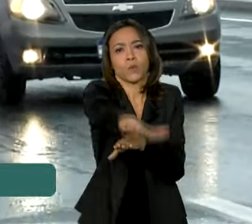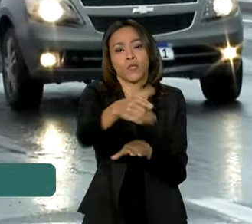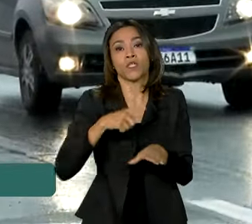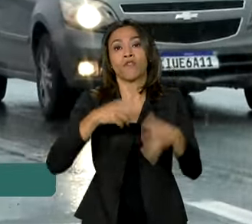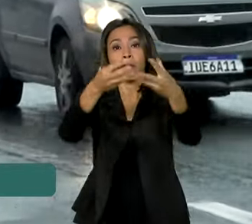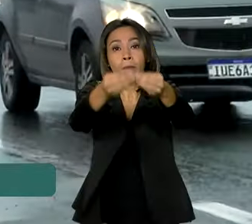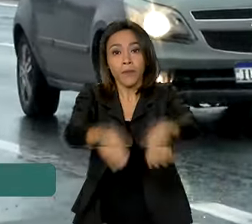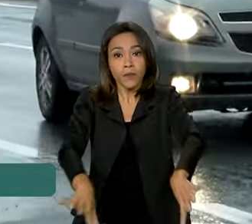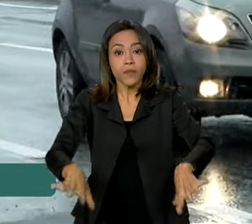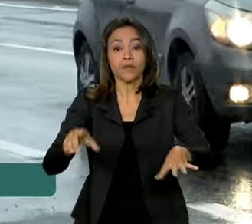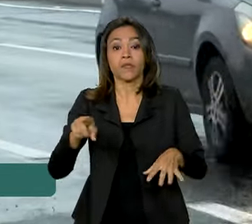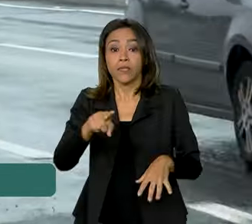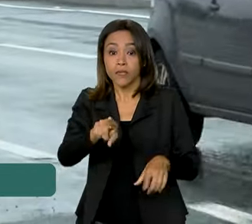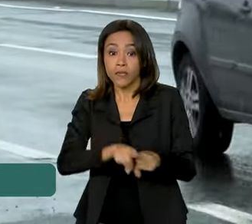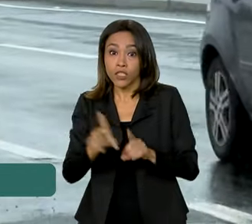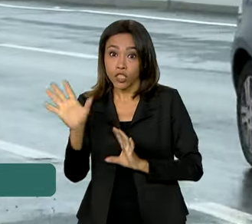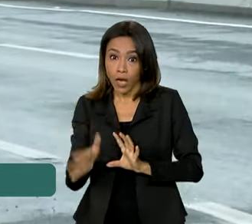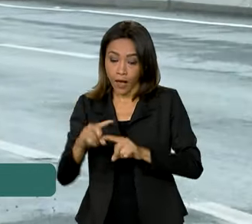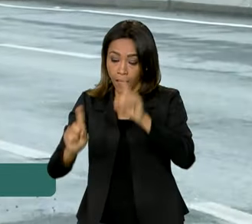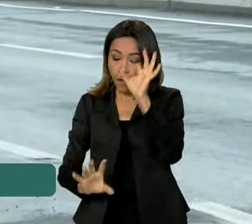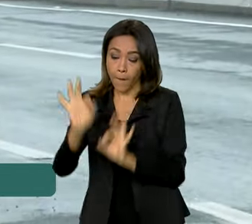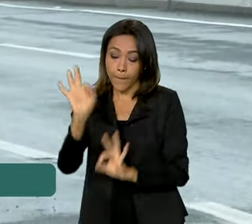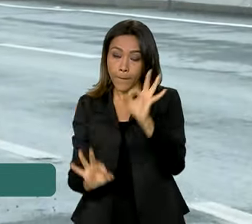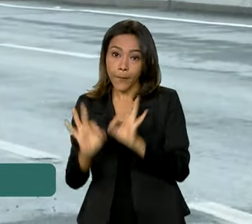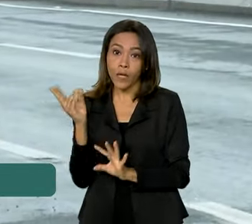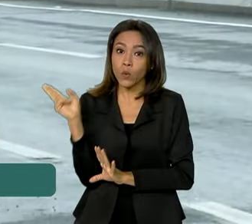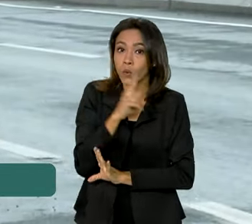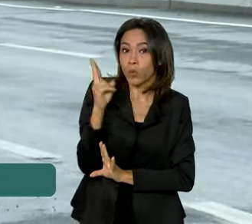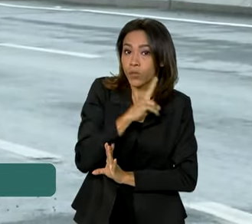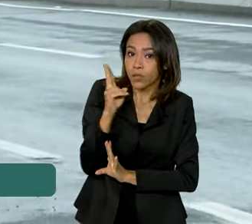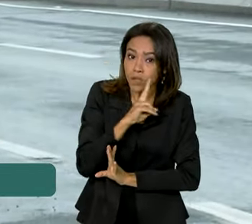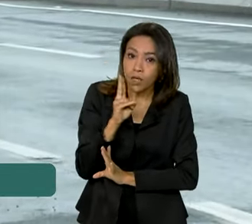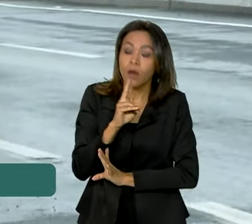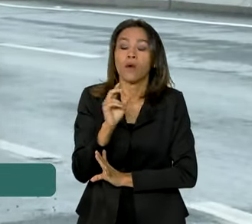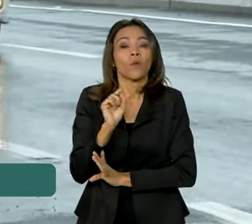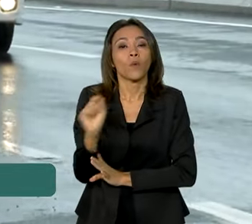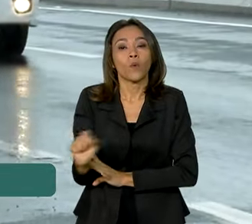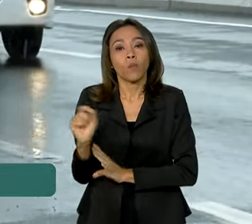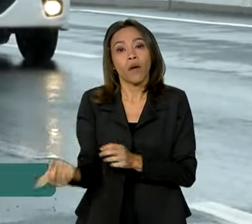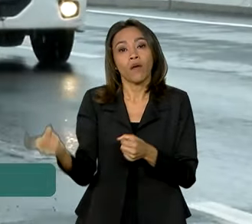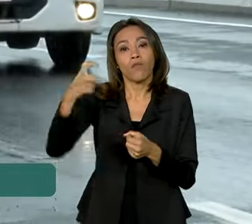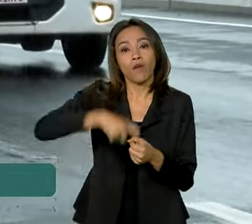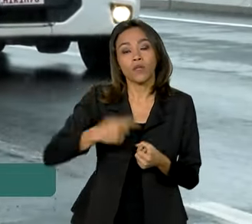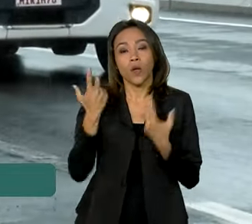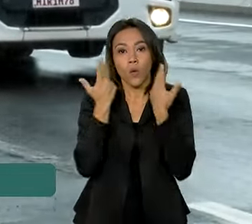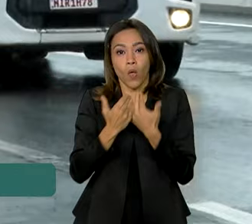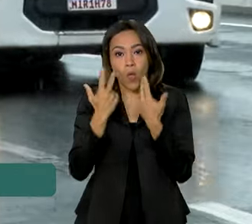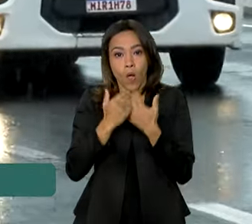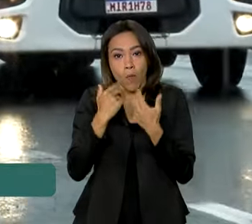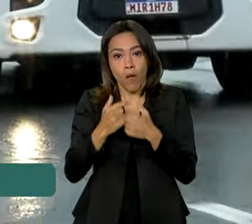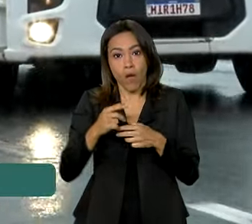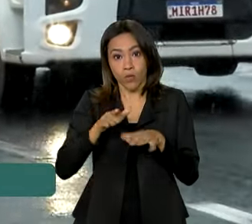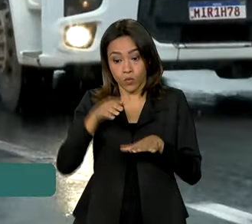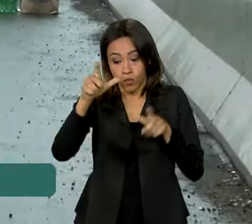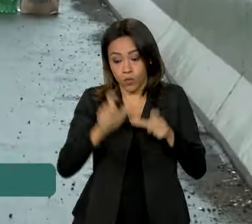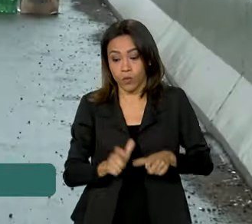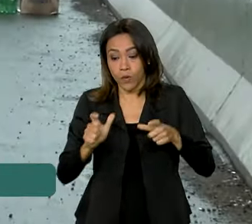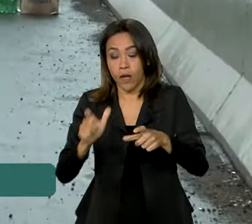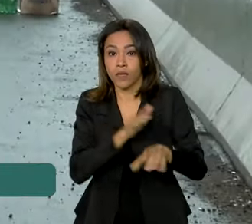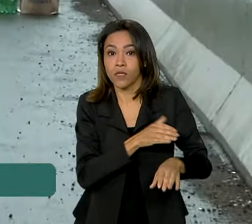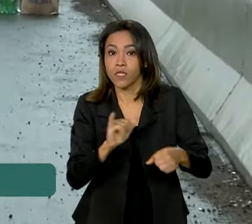e desenvolveu um plano emergencial para restabelecer o fluxo viário em rotas estratégicas.